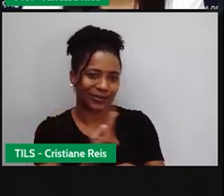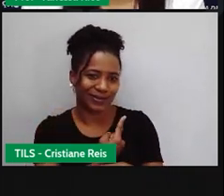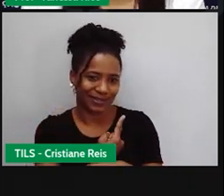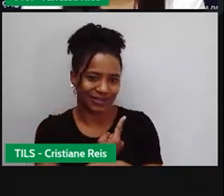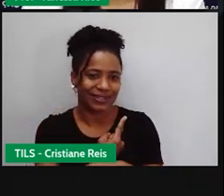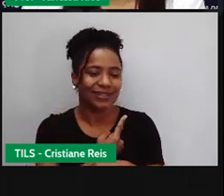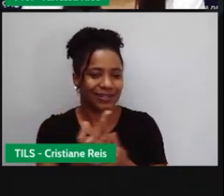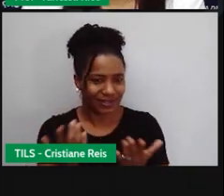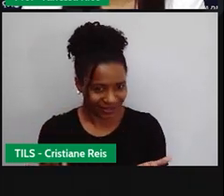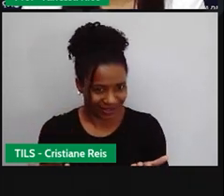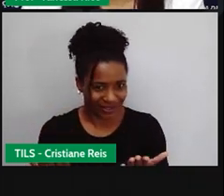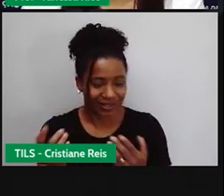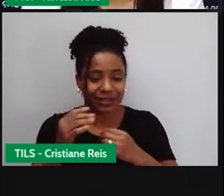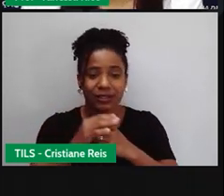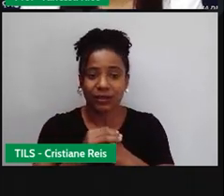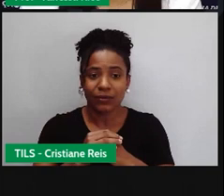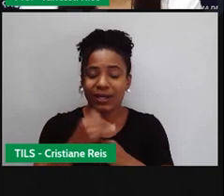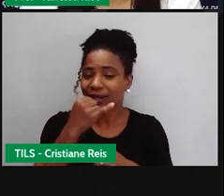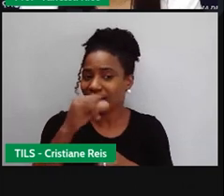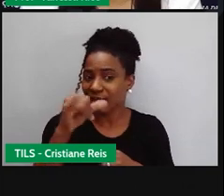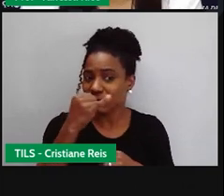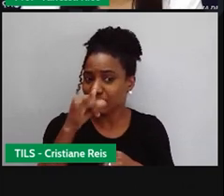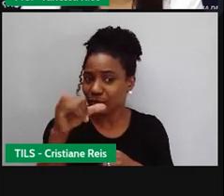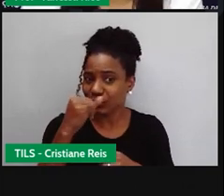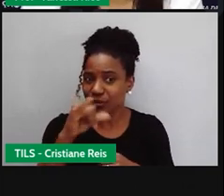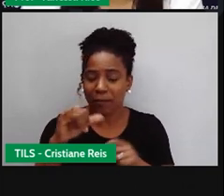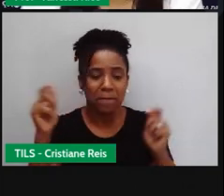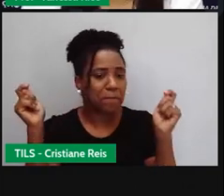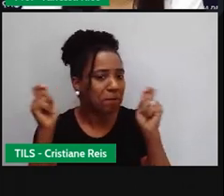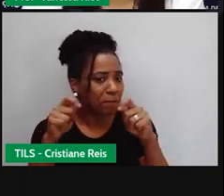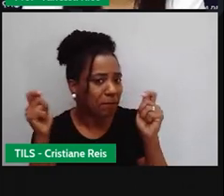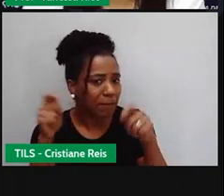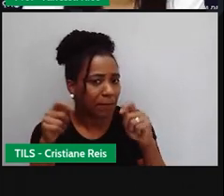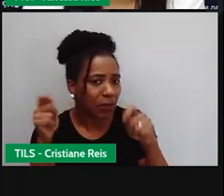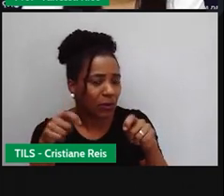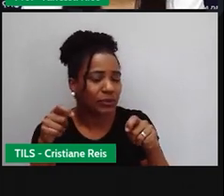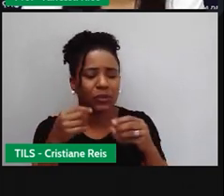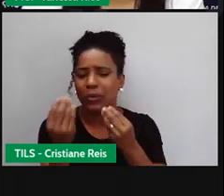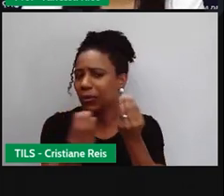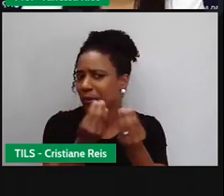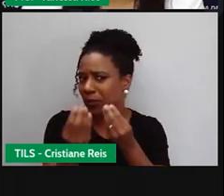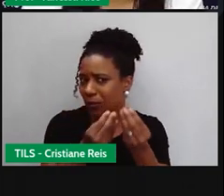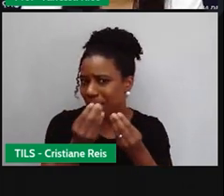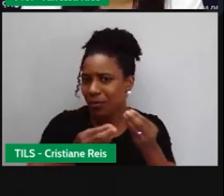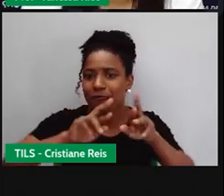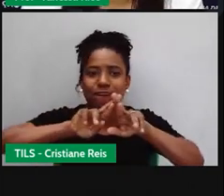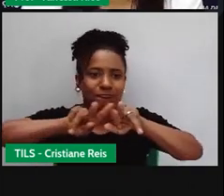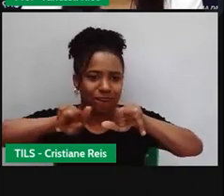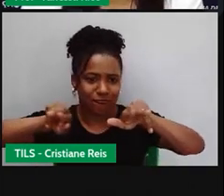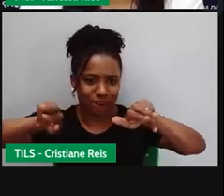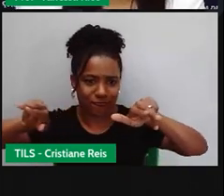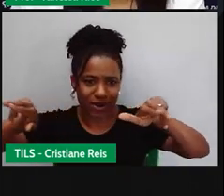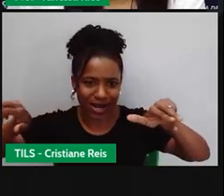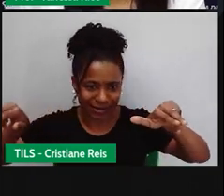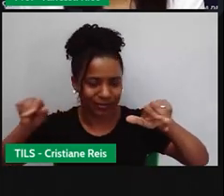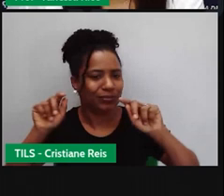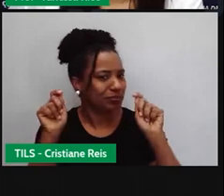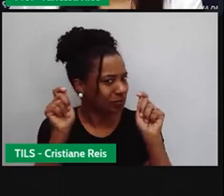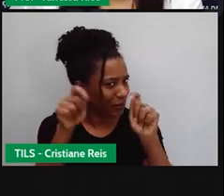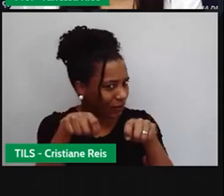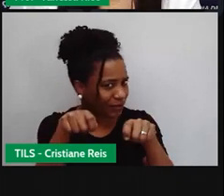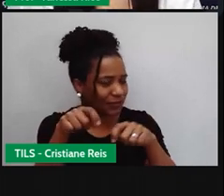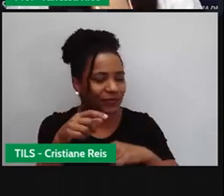dia, a gente observa que a energia, ela pode partir, ela pode vir de várias fontes diferentes.